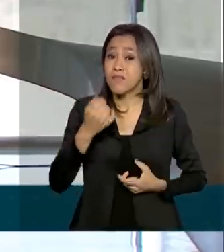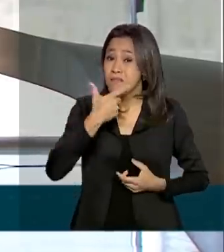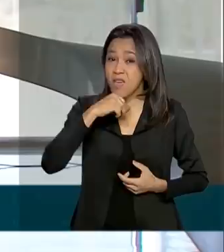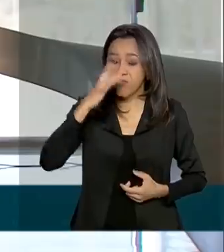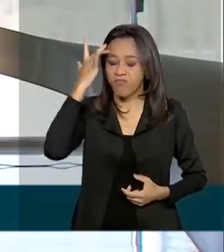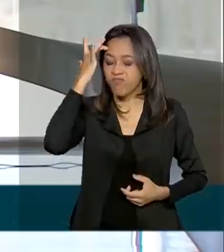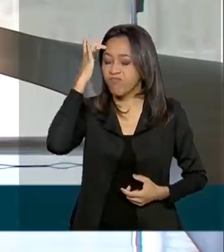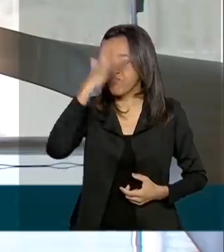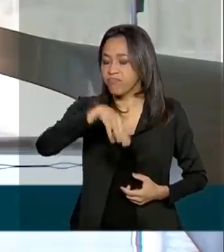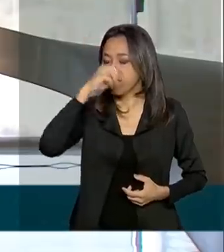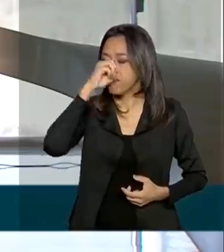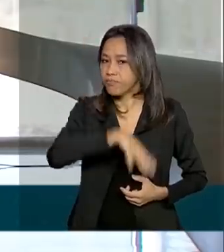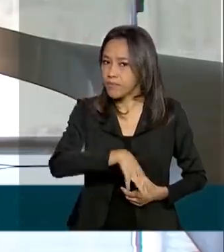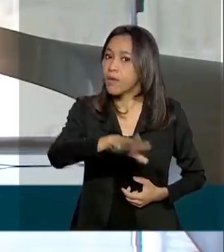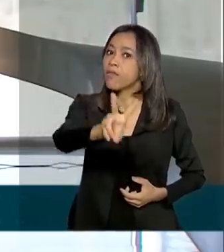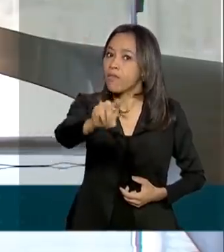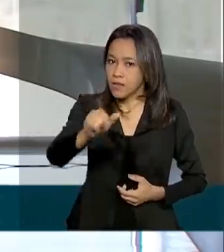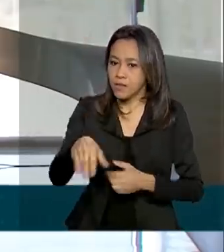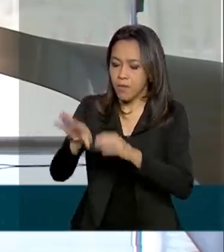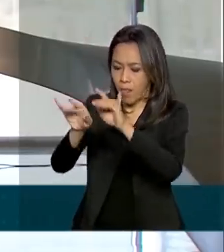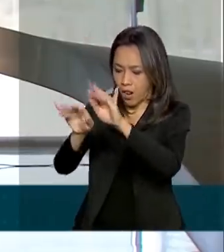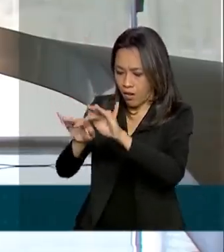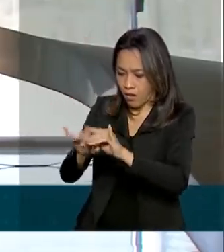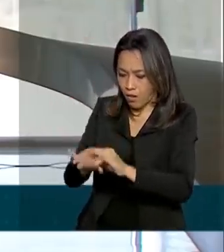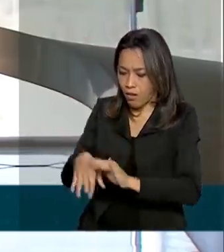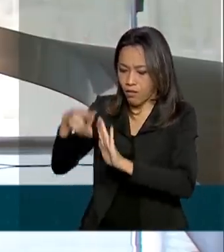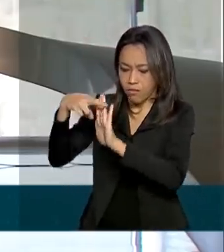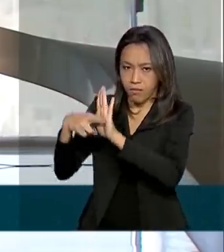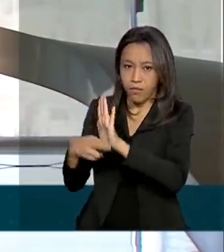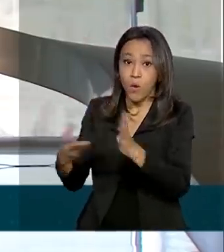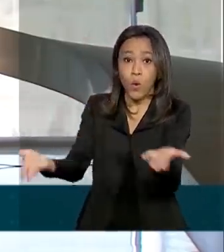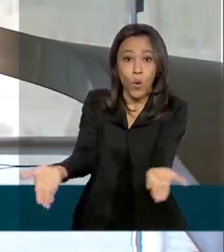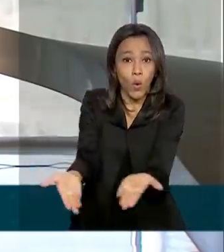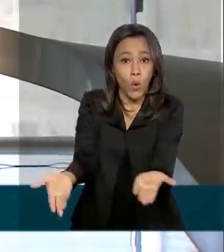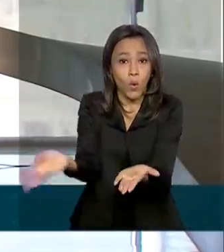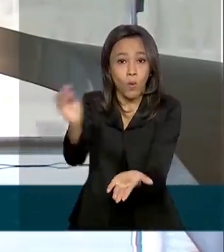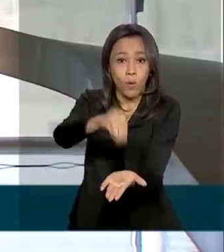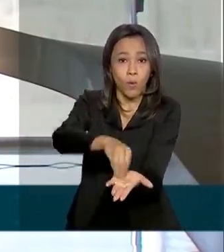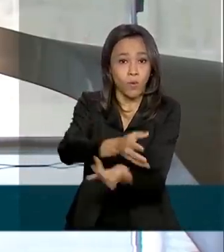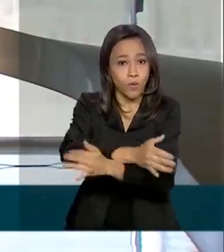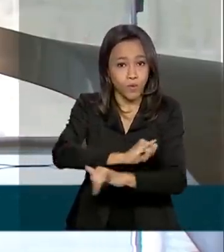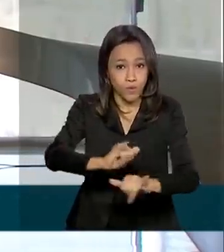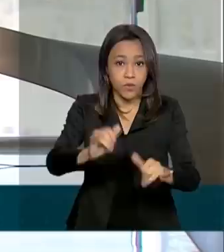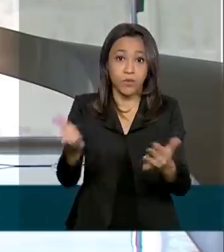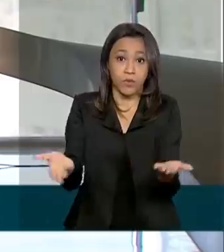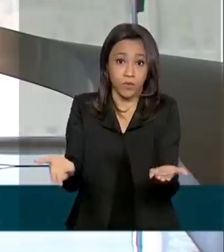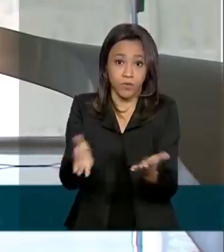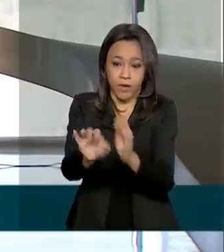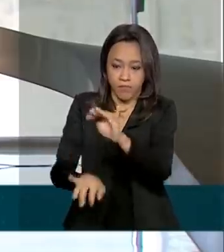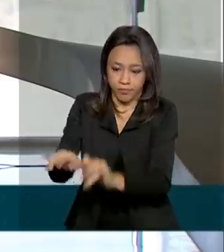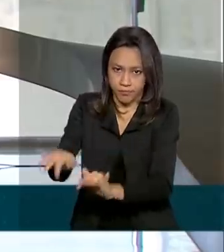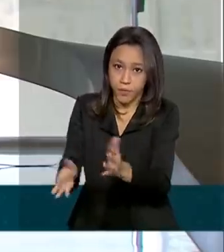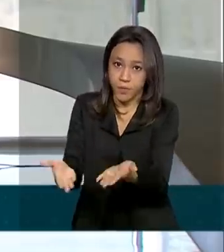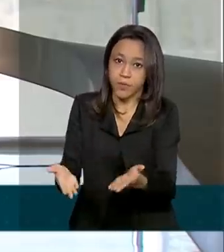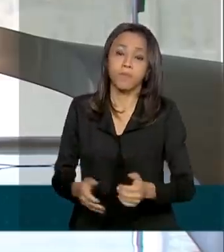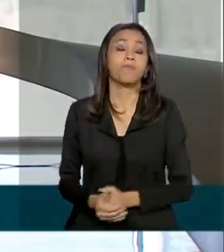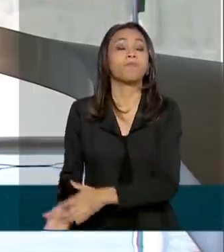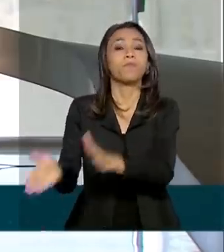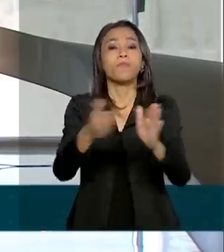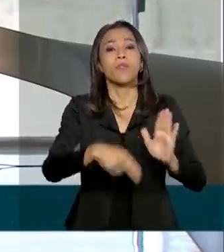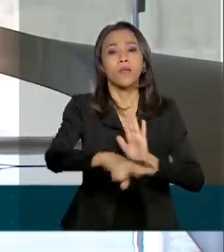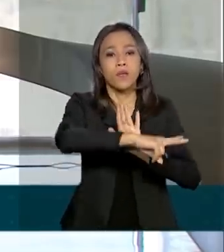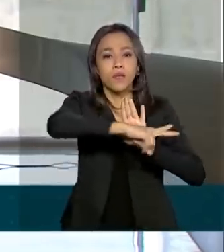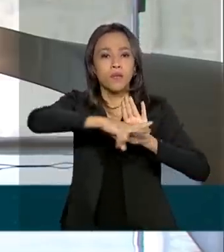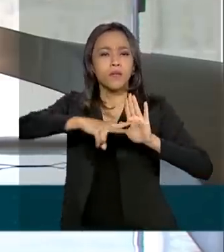ainda vai ser regulamentada, segundo a publicação de hoje, no Diário Oficial da União. E com um vetos do presidente